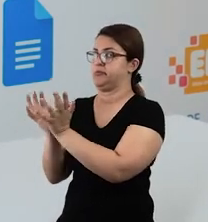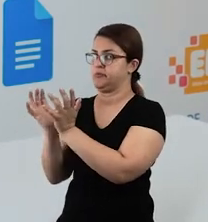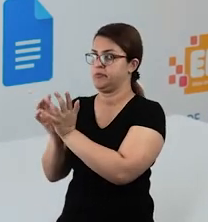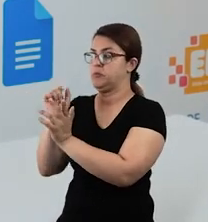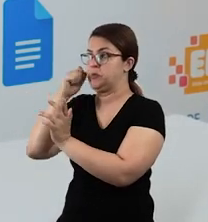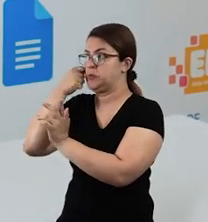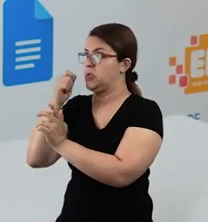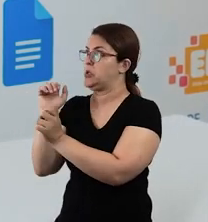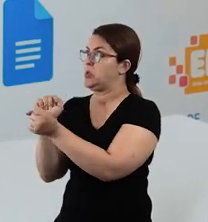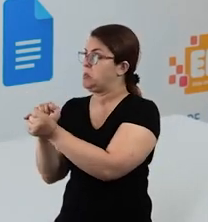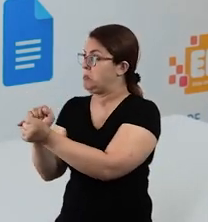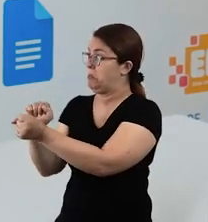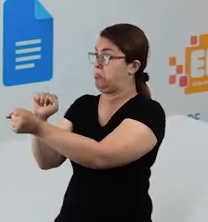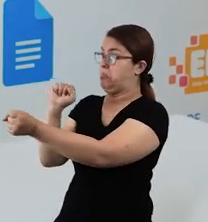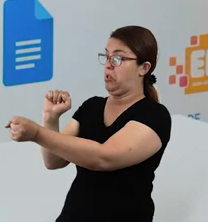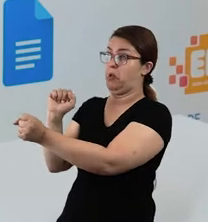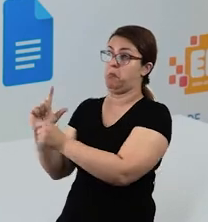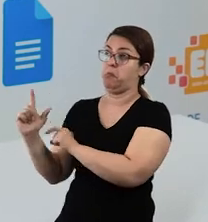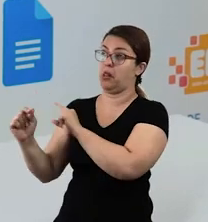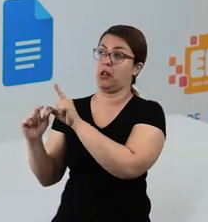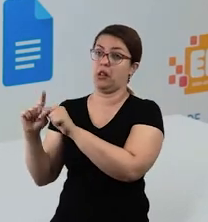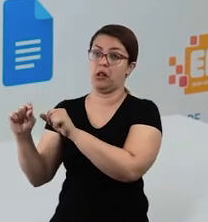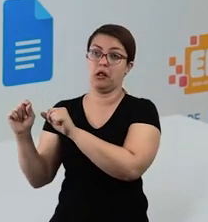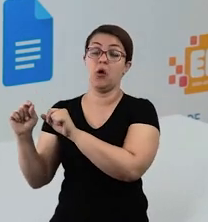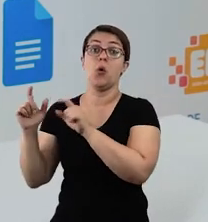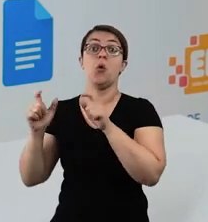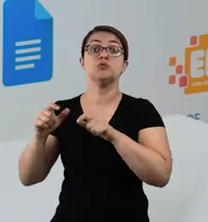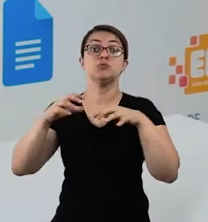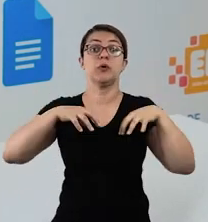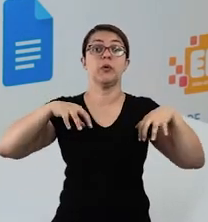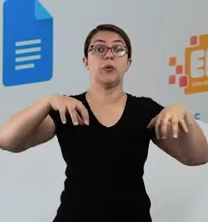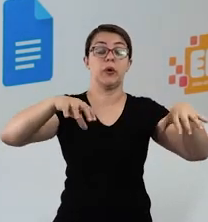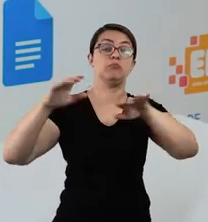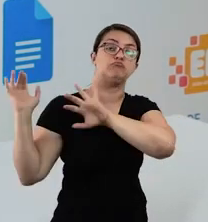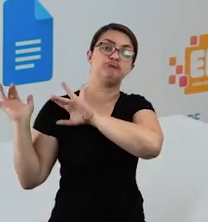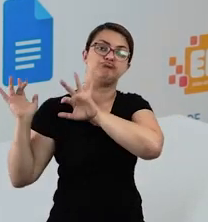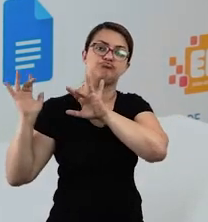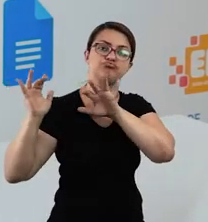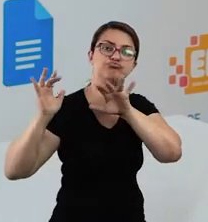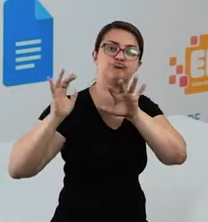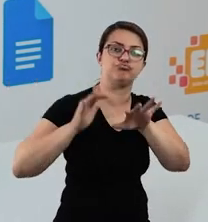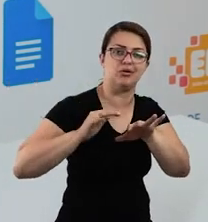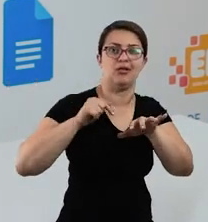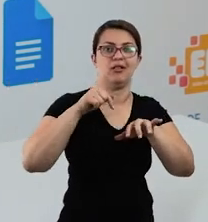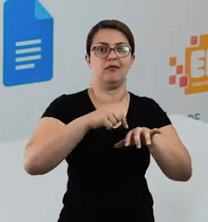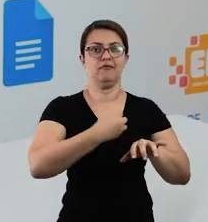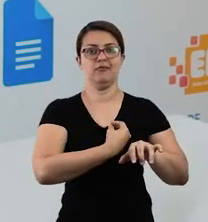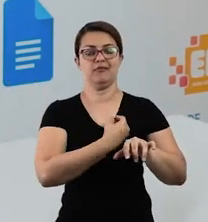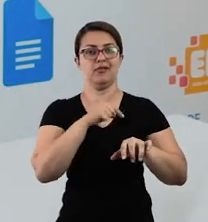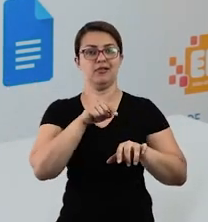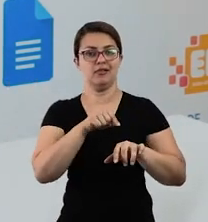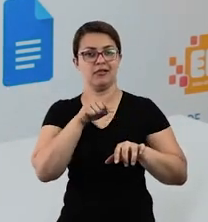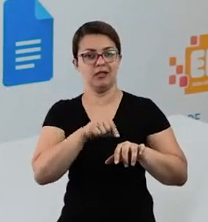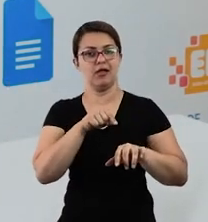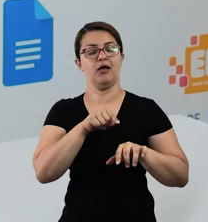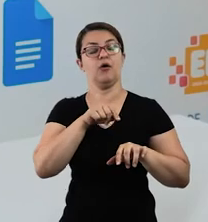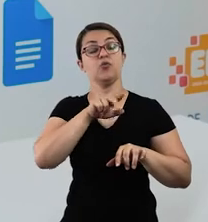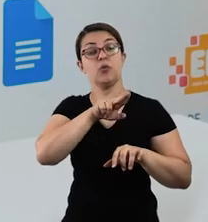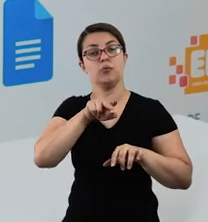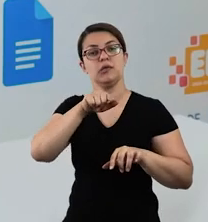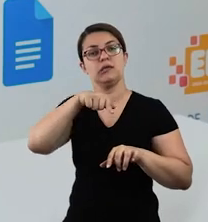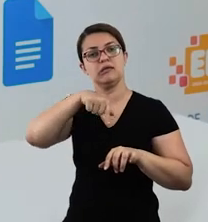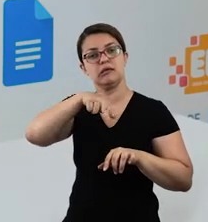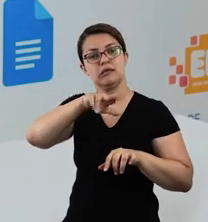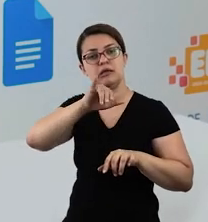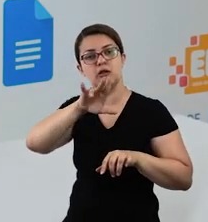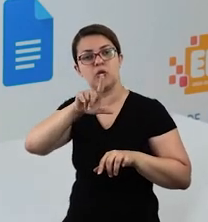fugiam e eles iam se refugiar nos Quilombos. O Quilombo era um lugar riquíssimo culturalmente, ok? Lá